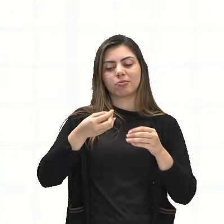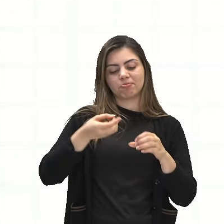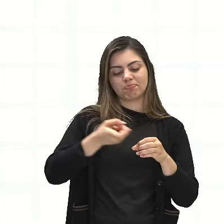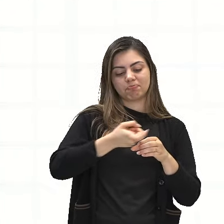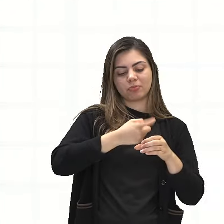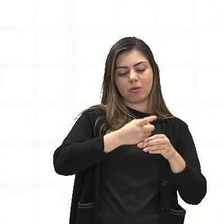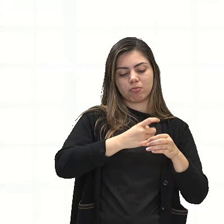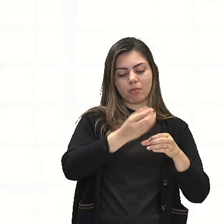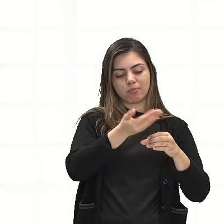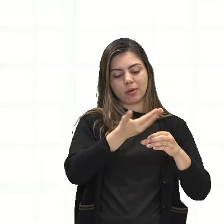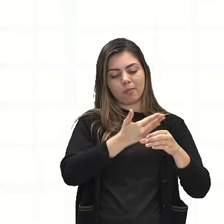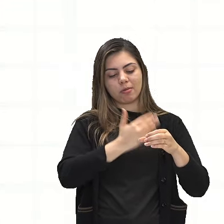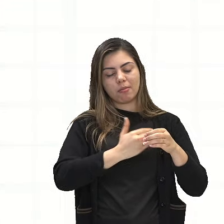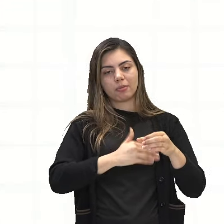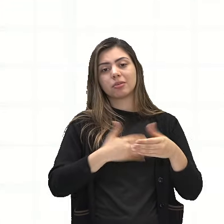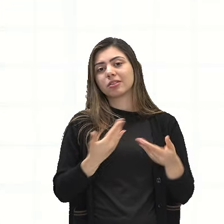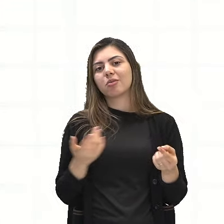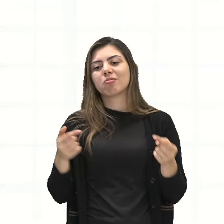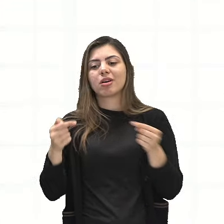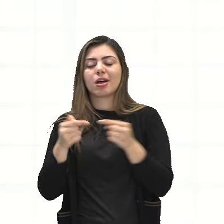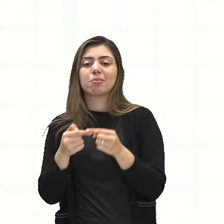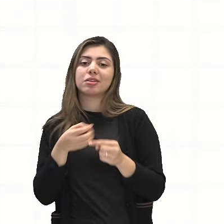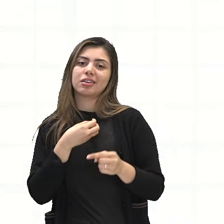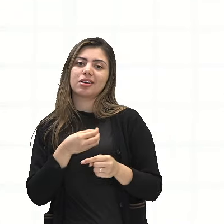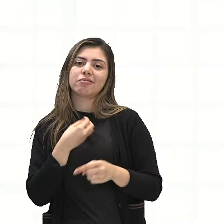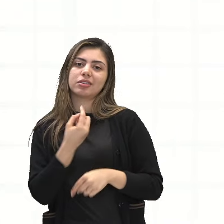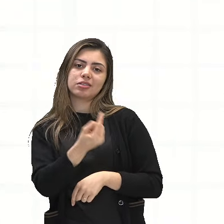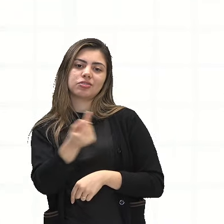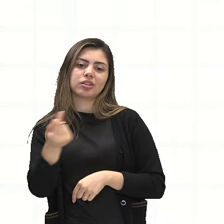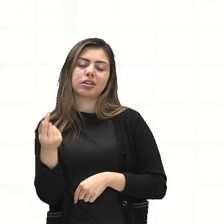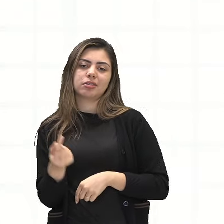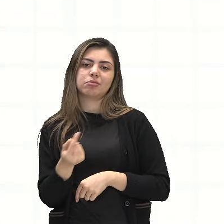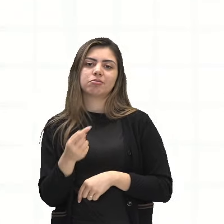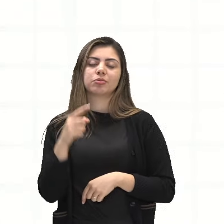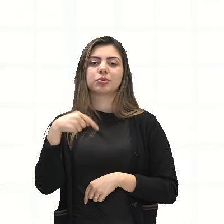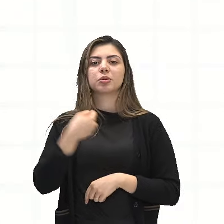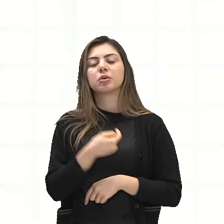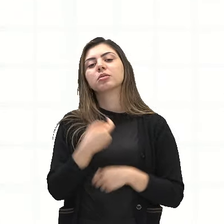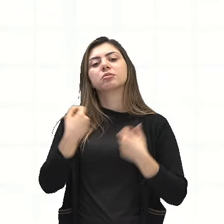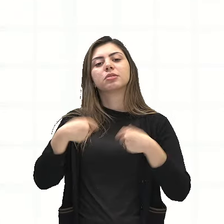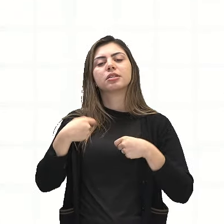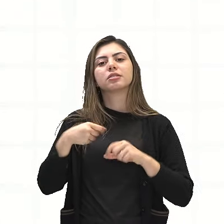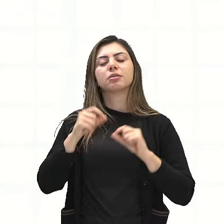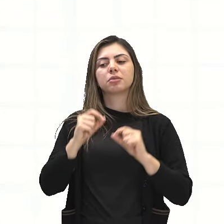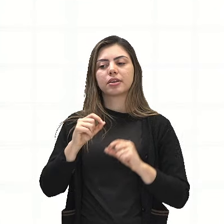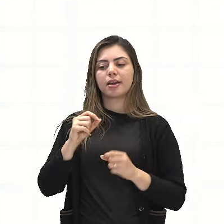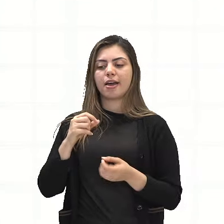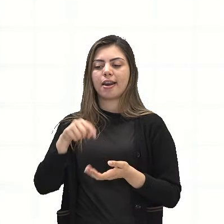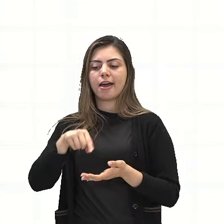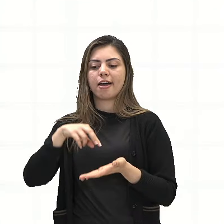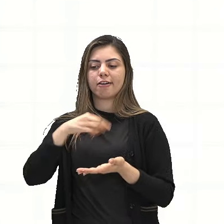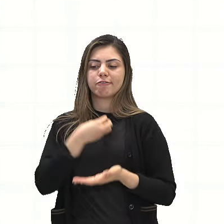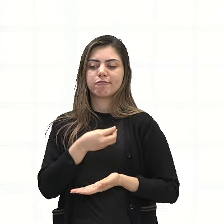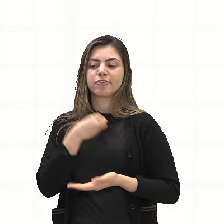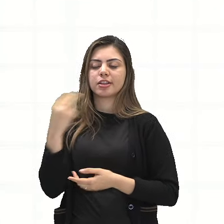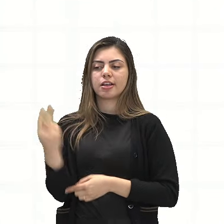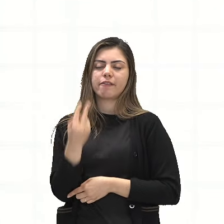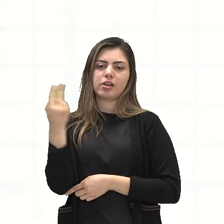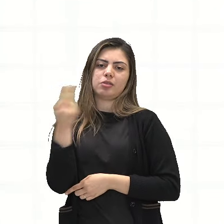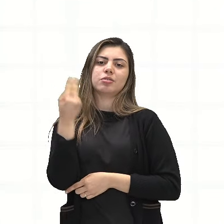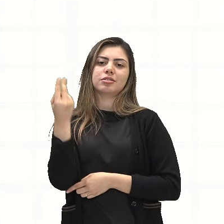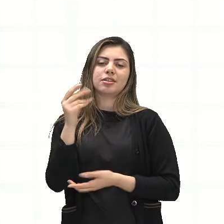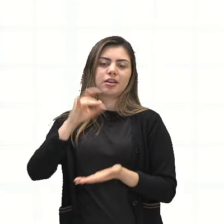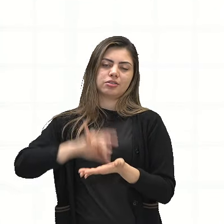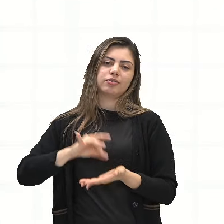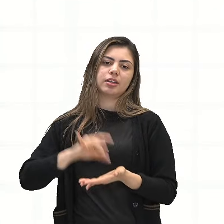Assim também é a nossa vida. Nós precisamos sempre dar significado para ela, para que ela possa